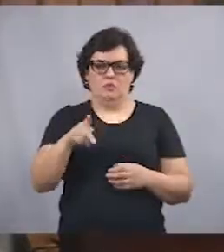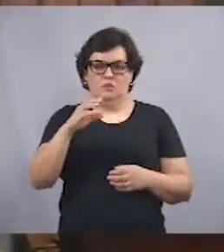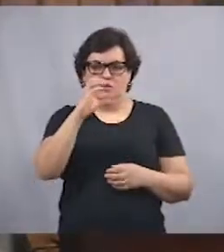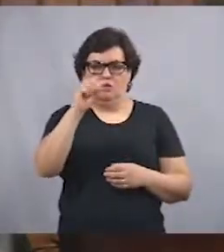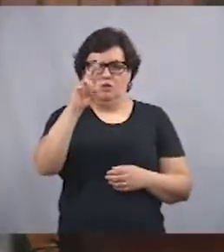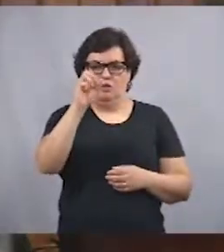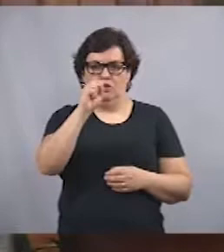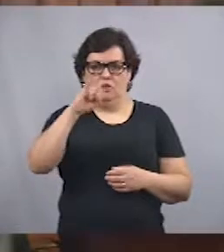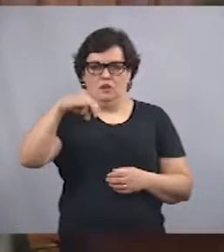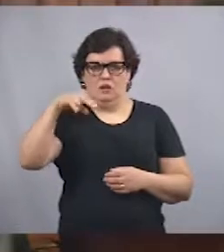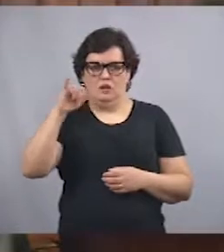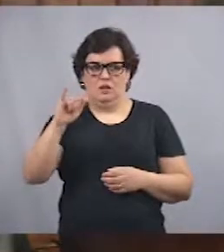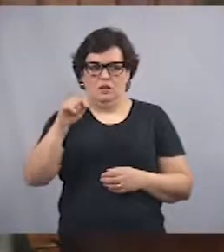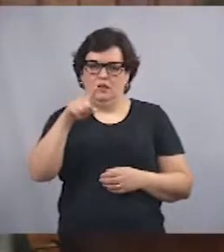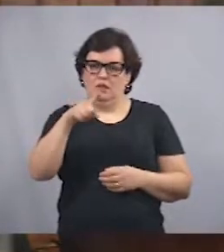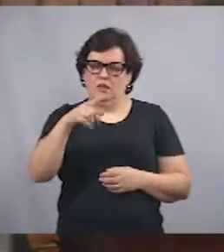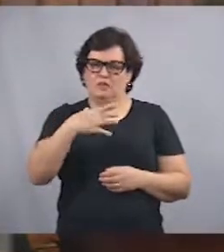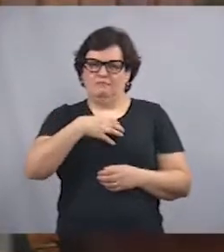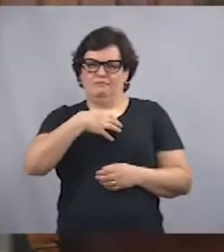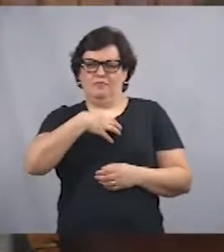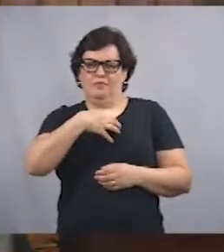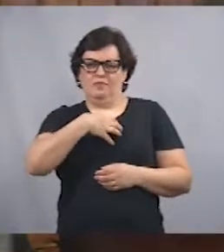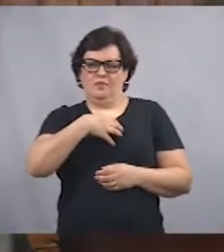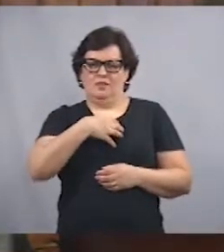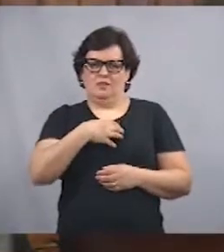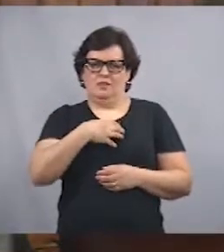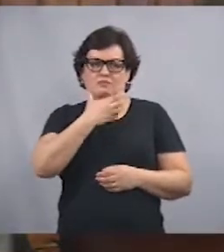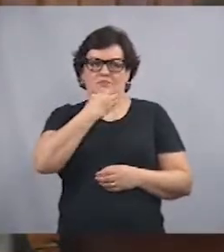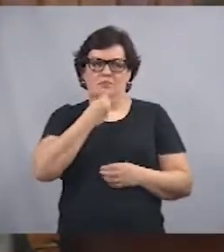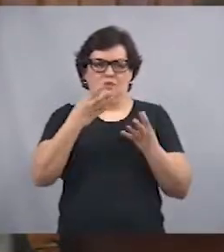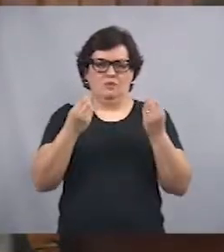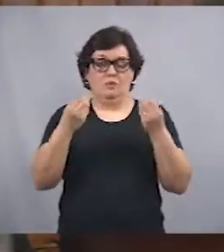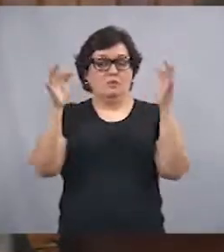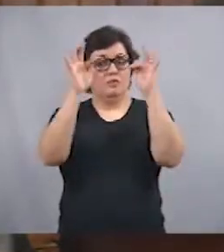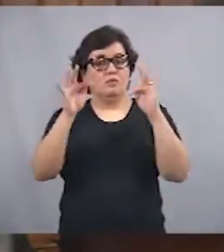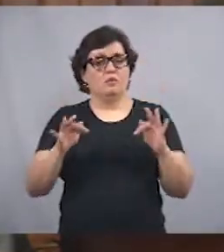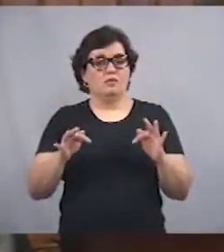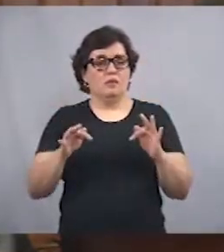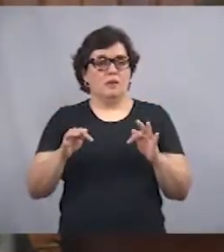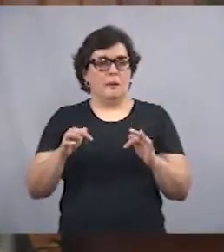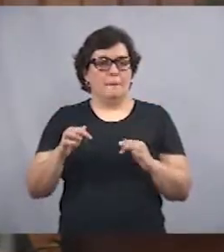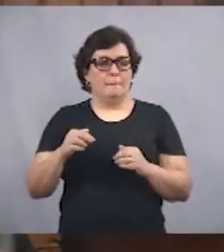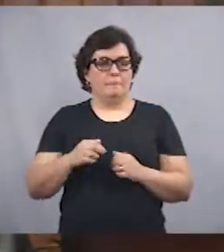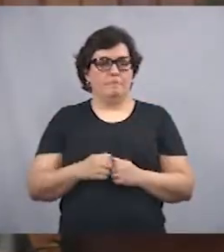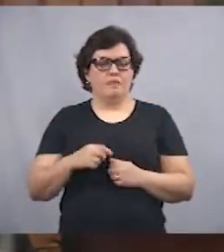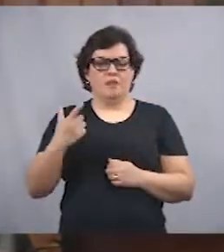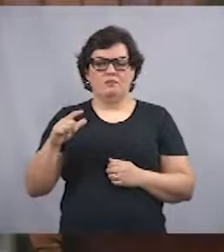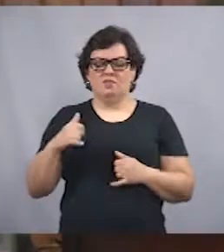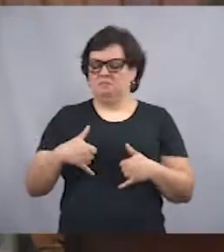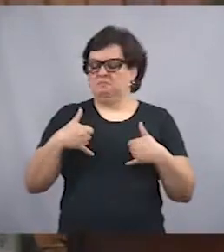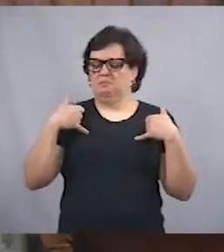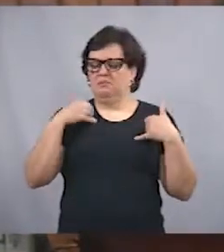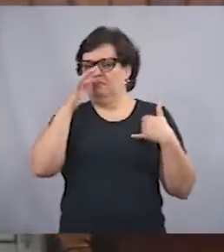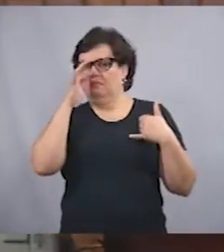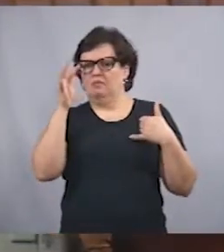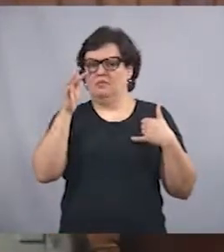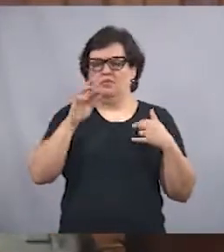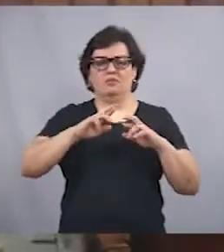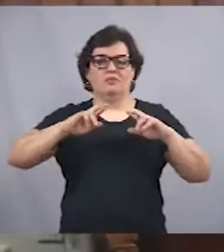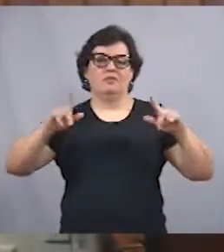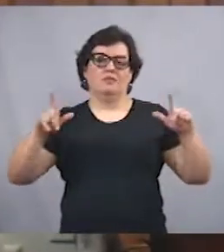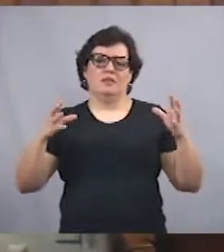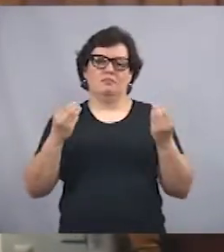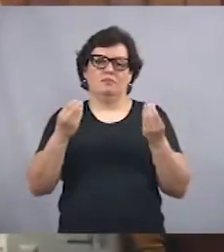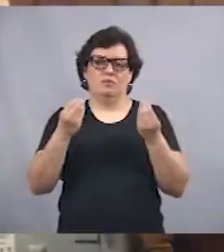Isso tudo me faz me sentir um homem muito feliz e sem qualquer arrogância. E pelo contrário,